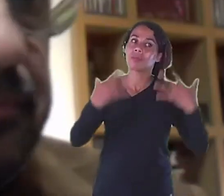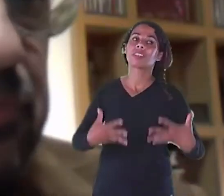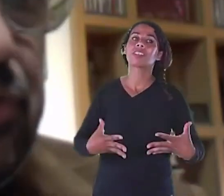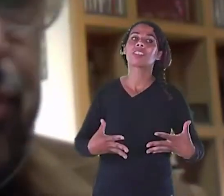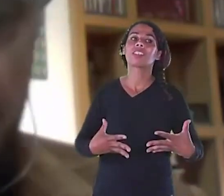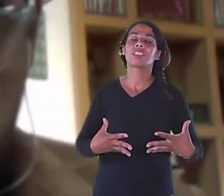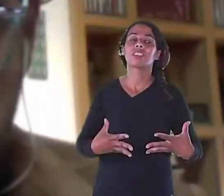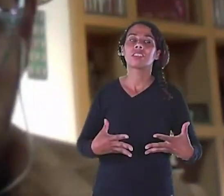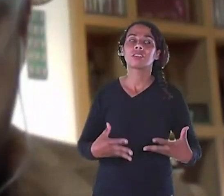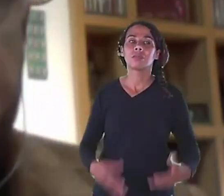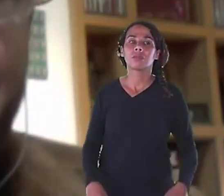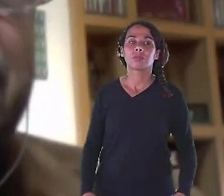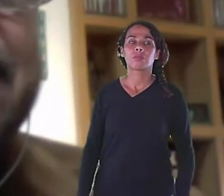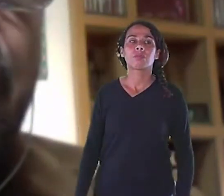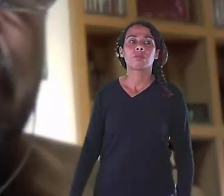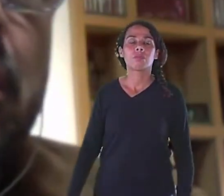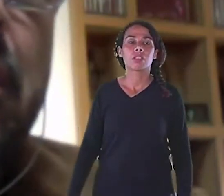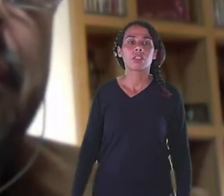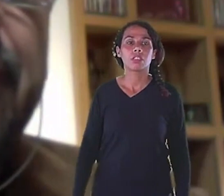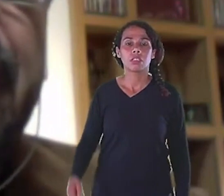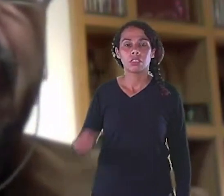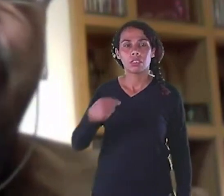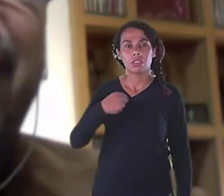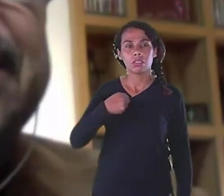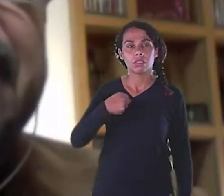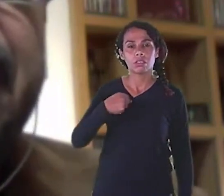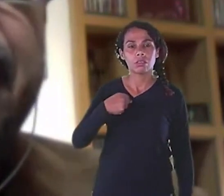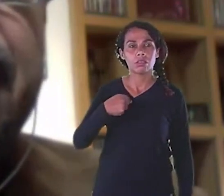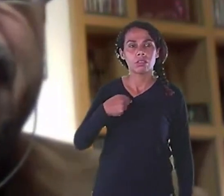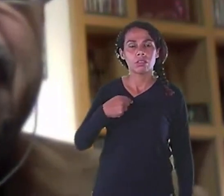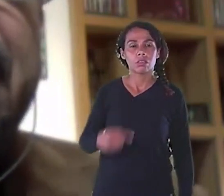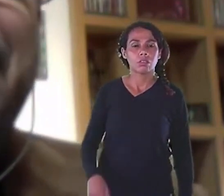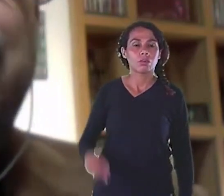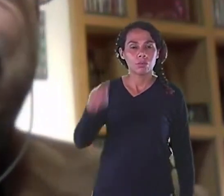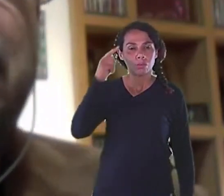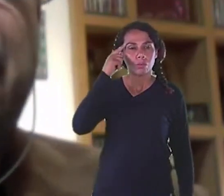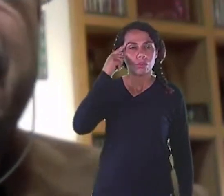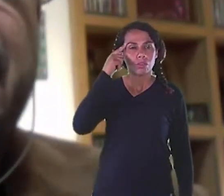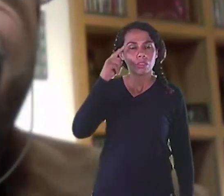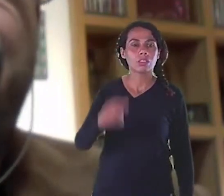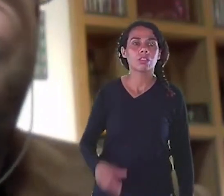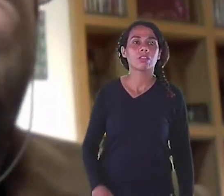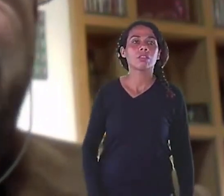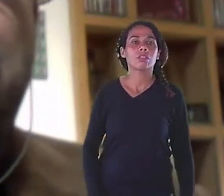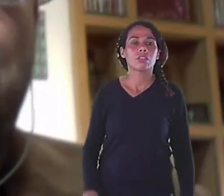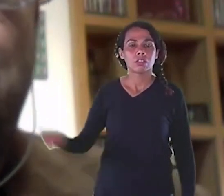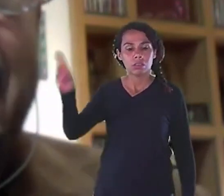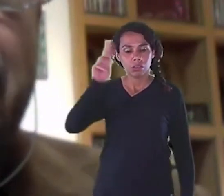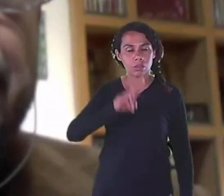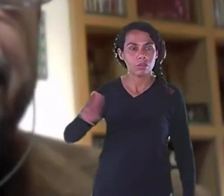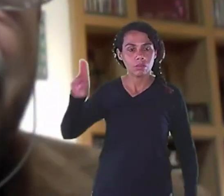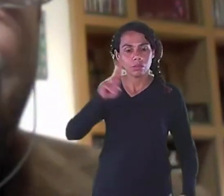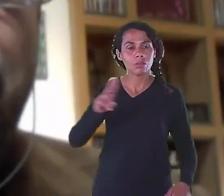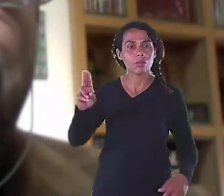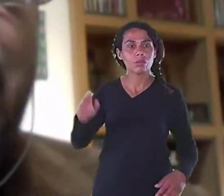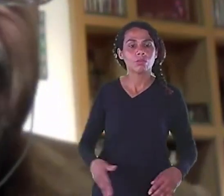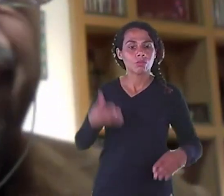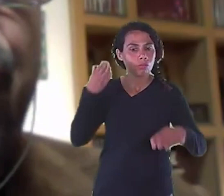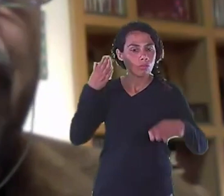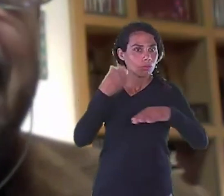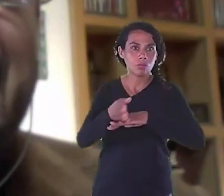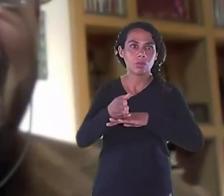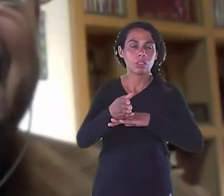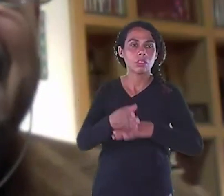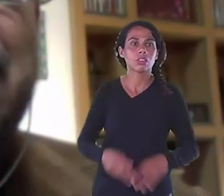pensava De entrar Para a gestão Universitária Mas quando eu estava Concluindo meu doutorado O meu